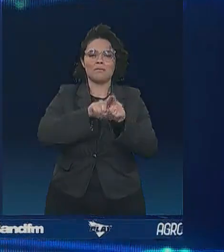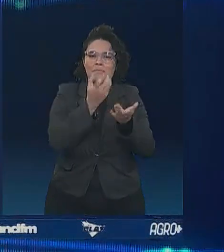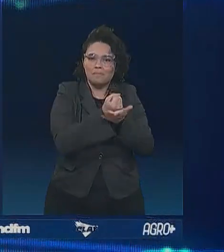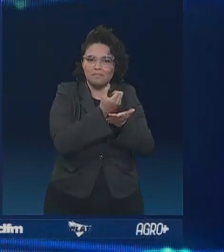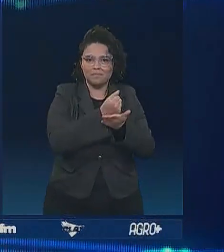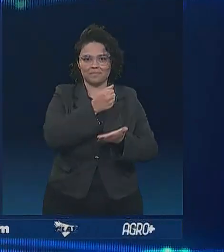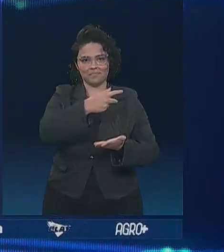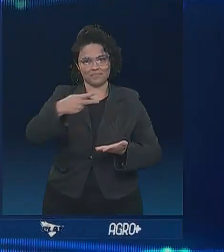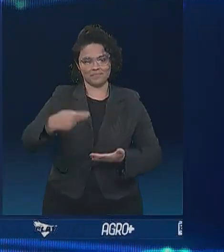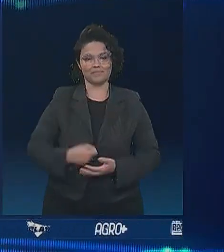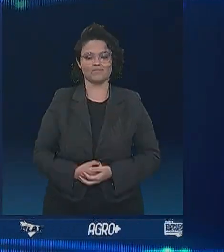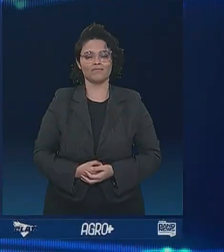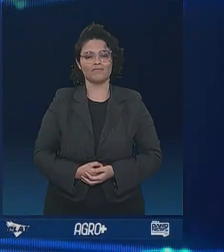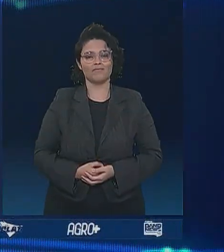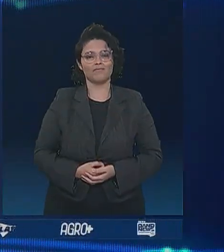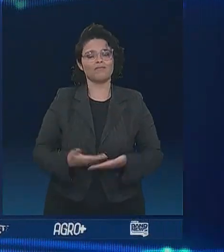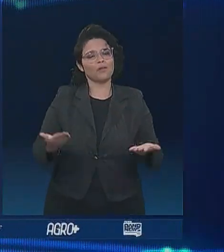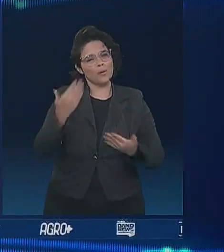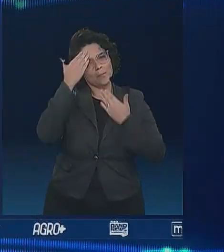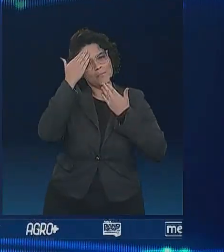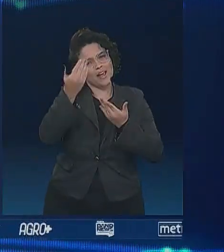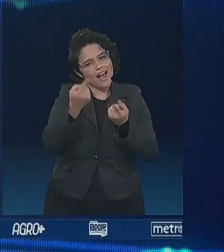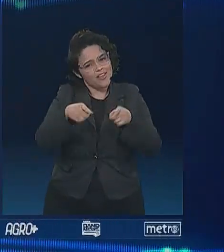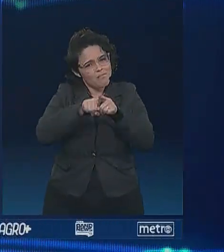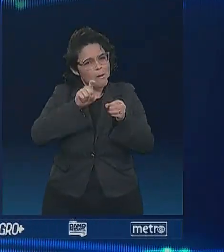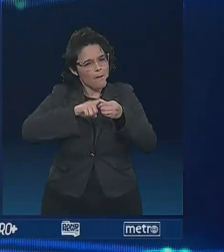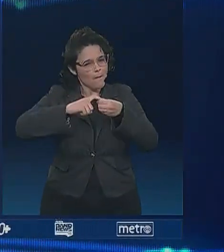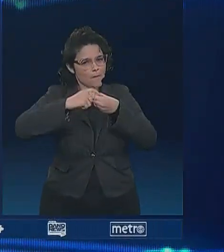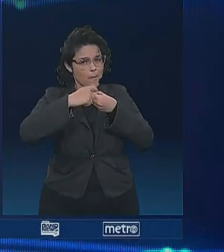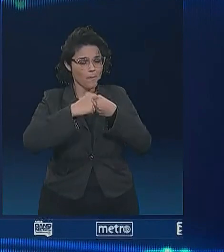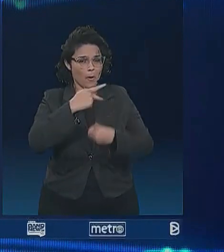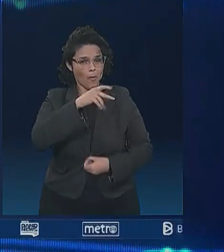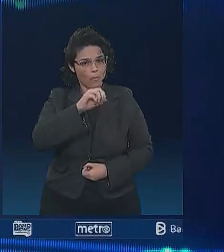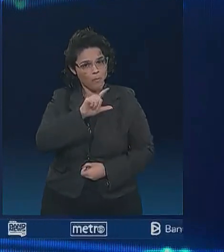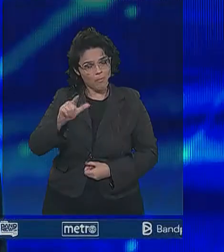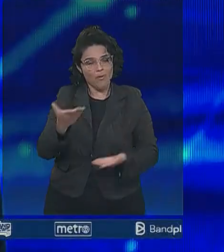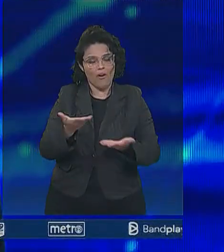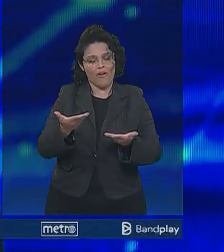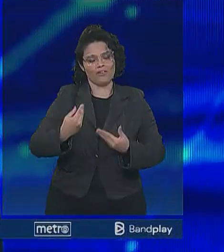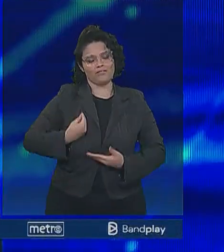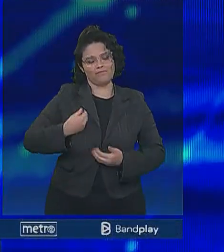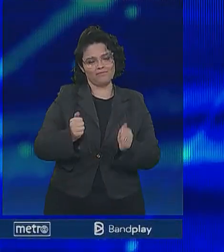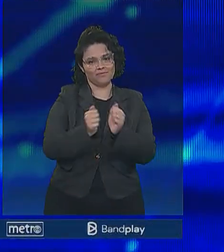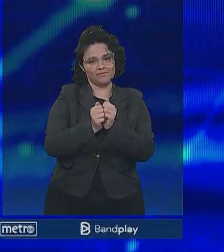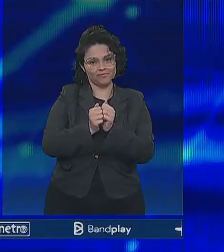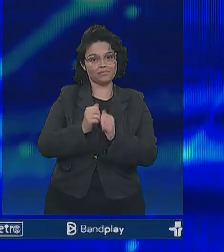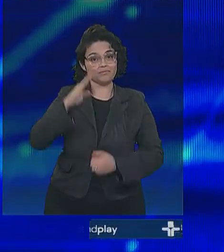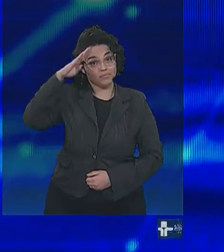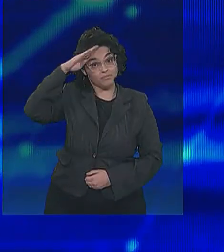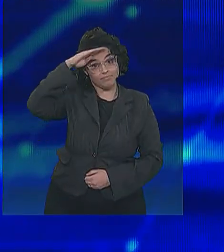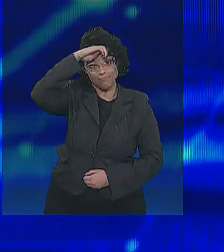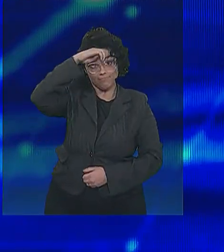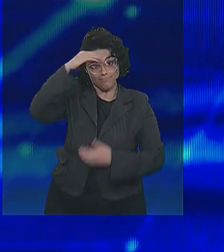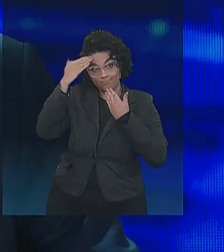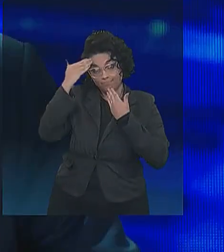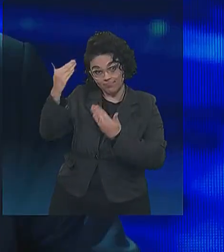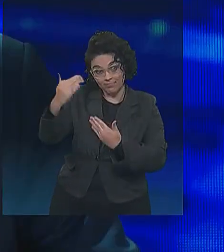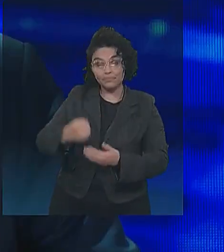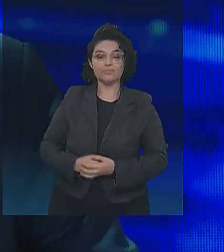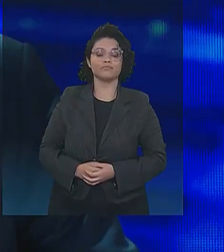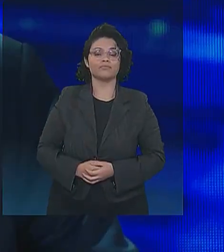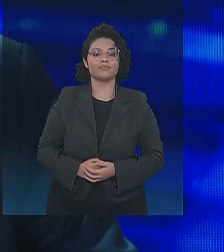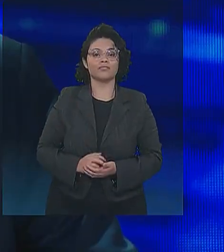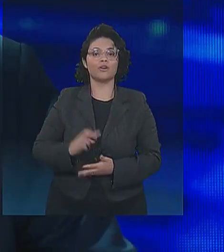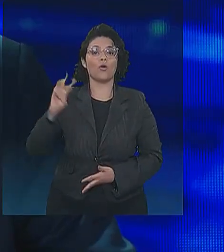todos os integrantes do PUL, nós agradecemos a presença aqui no estúdio dos candidatos. Felipe Dávila do Novo, Luiz